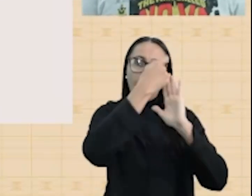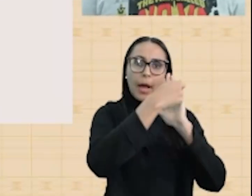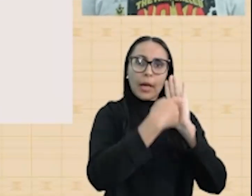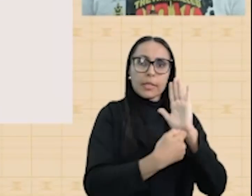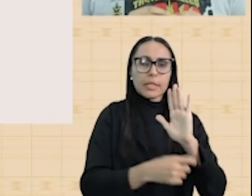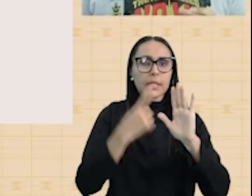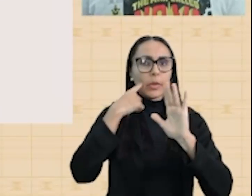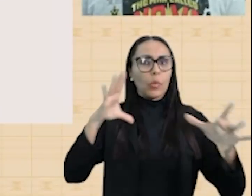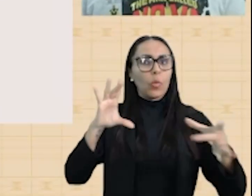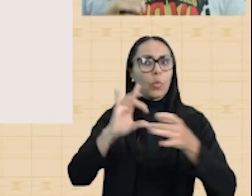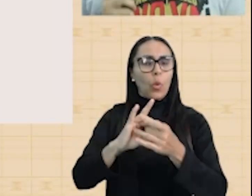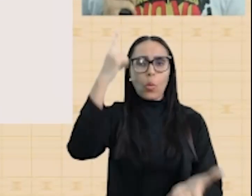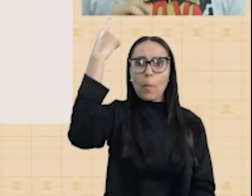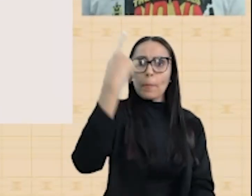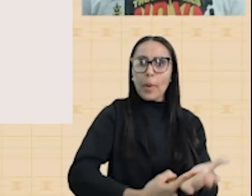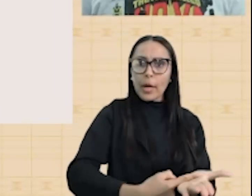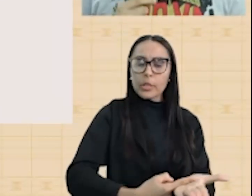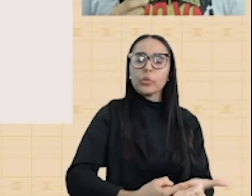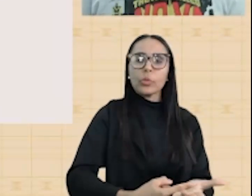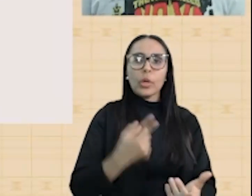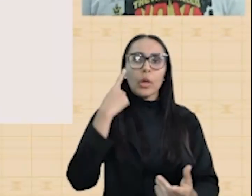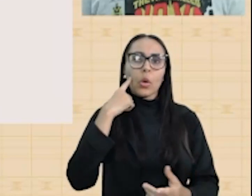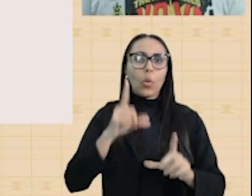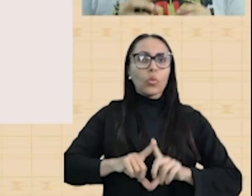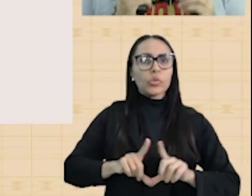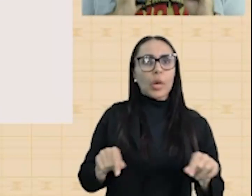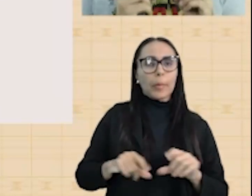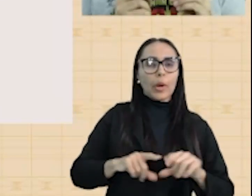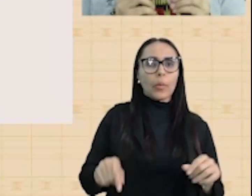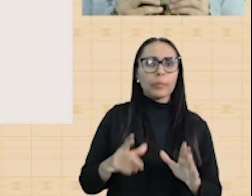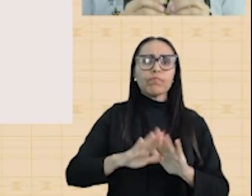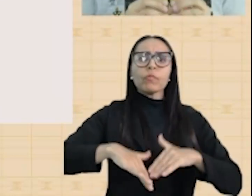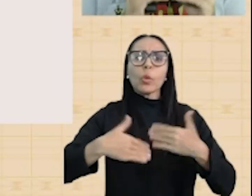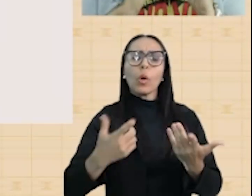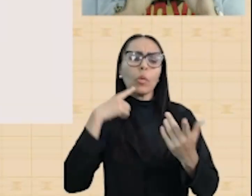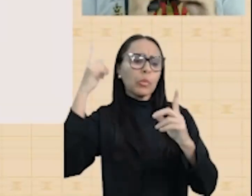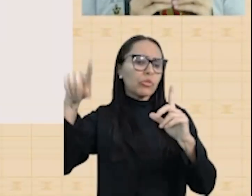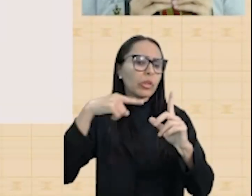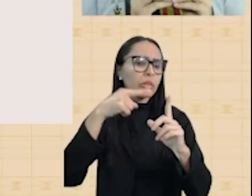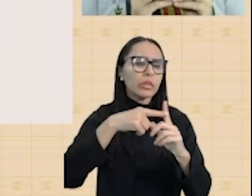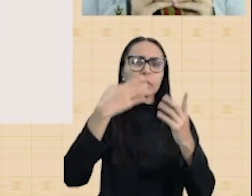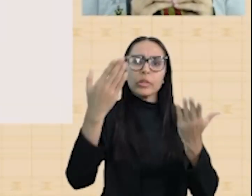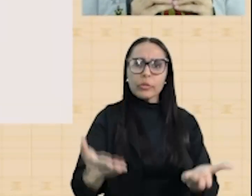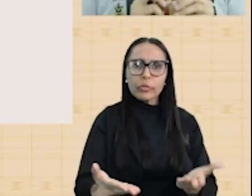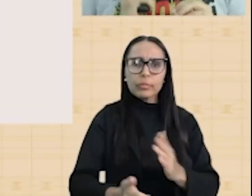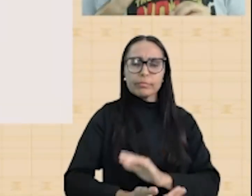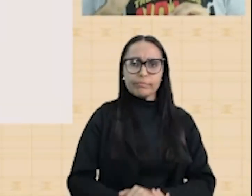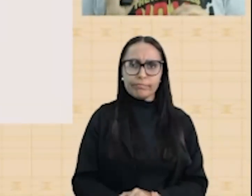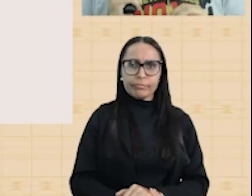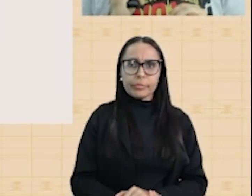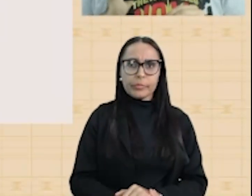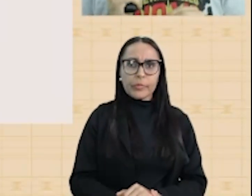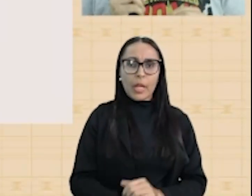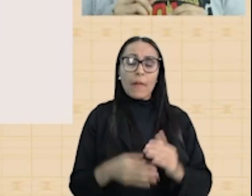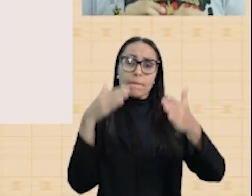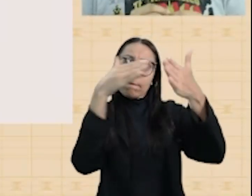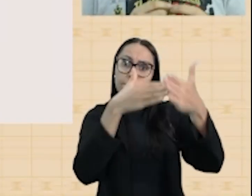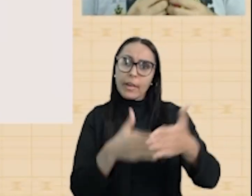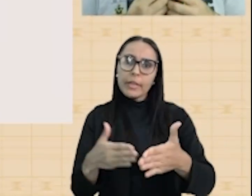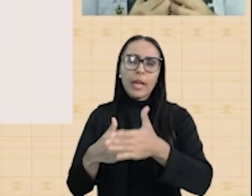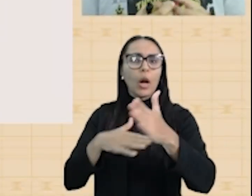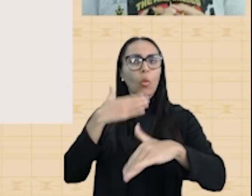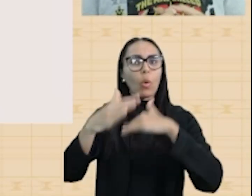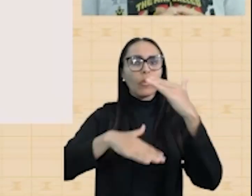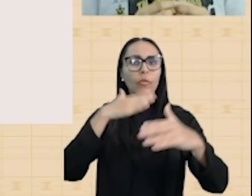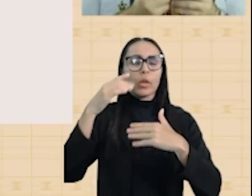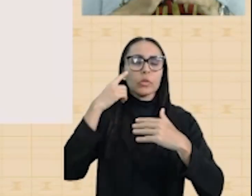pacto anticomitém com o Japão. Qual era o objetivo deste pacto? Frear o avanço da